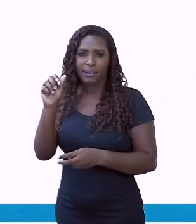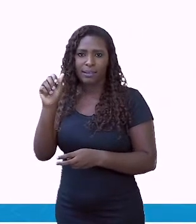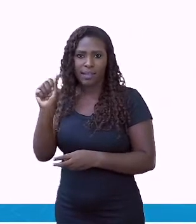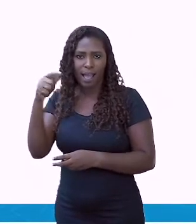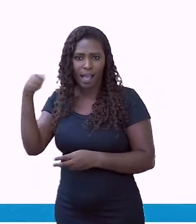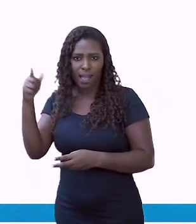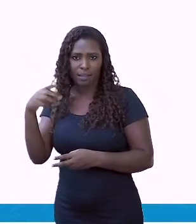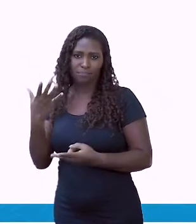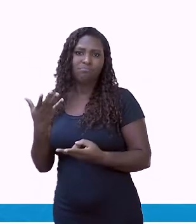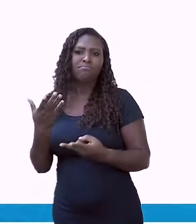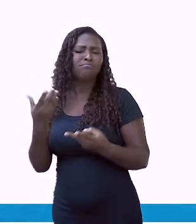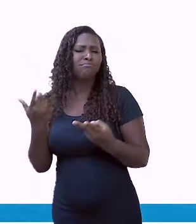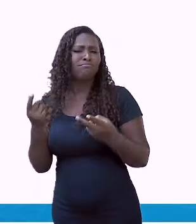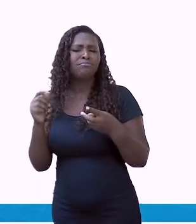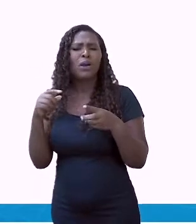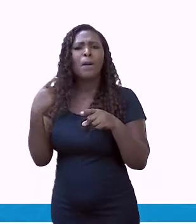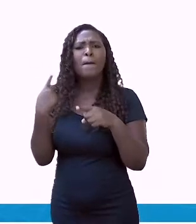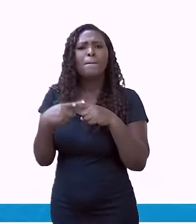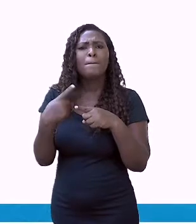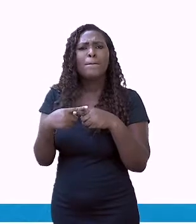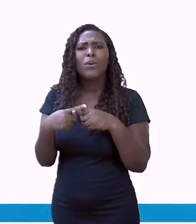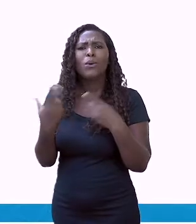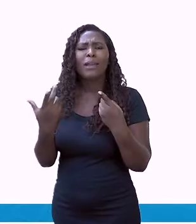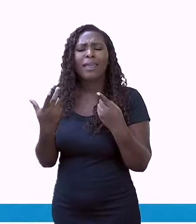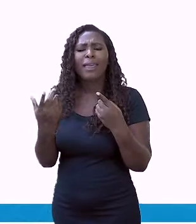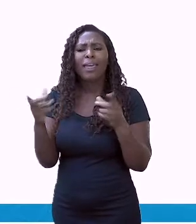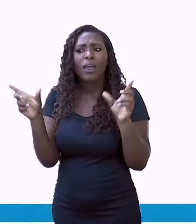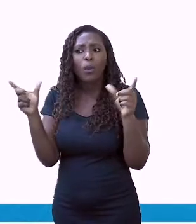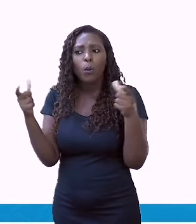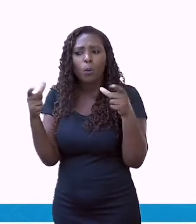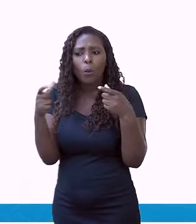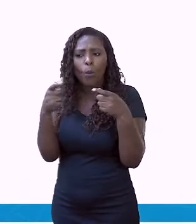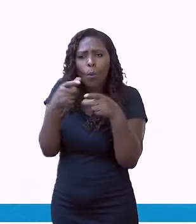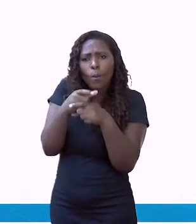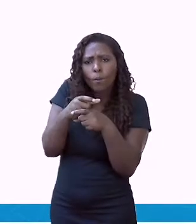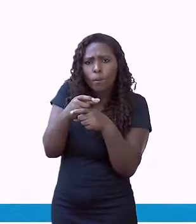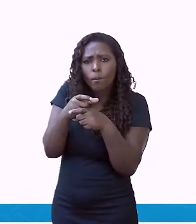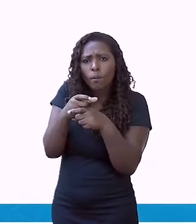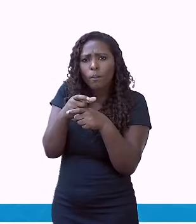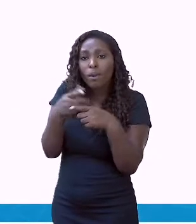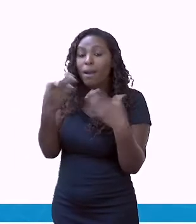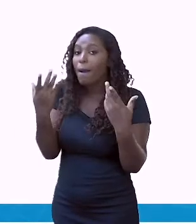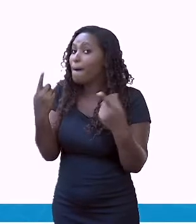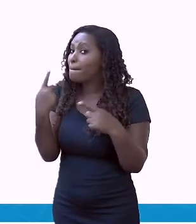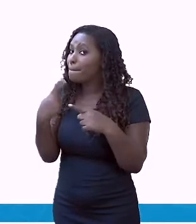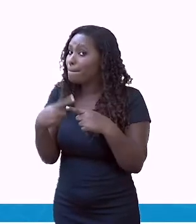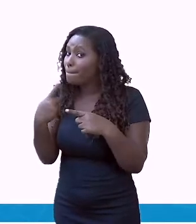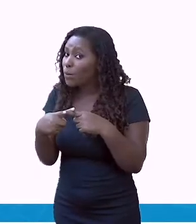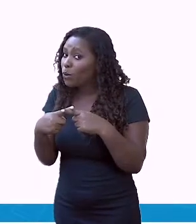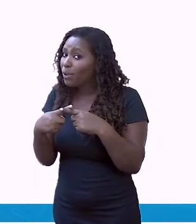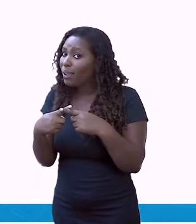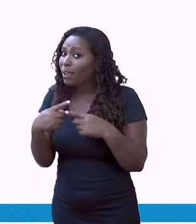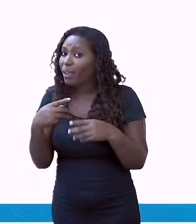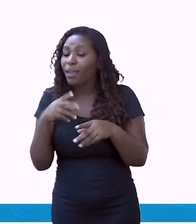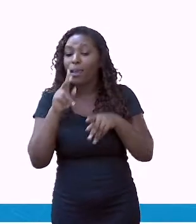diminuíram tanto? Porque não tem população. E por que que esses países não têm tanta população?